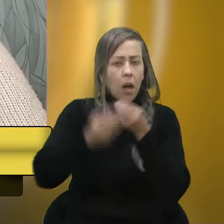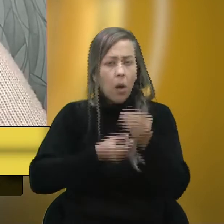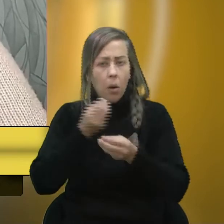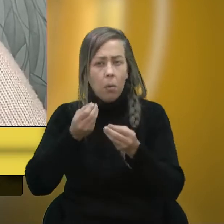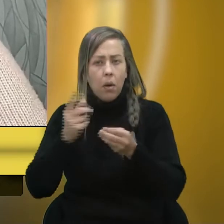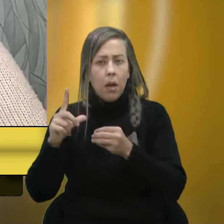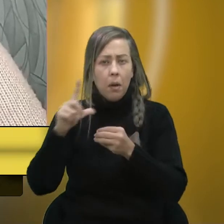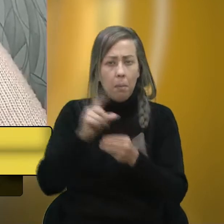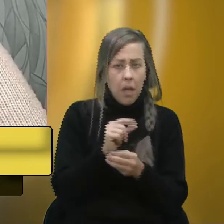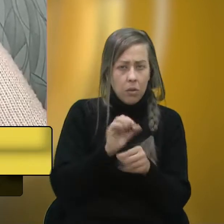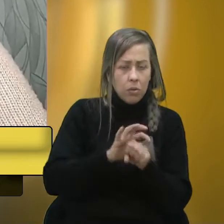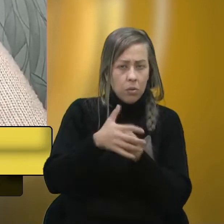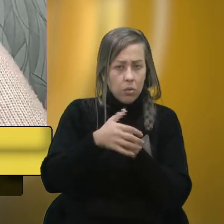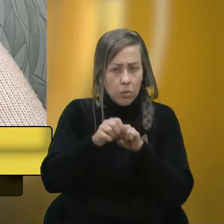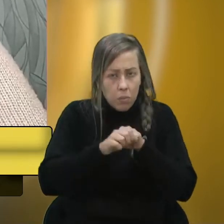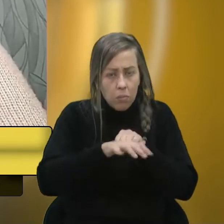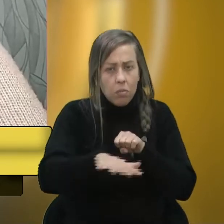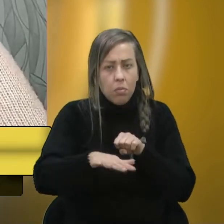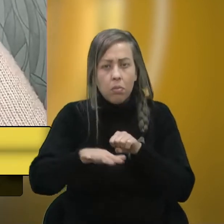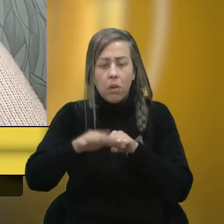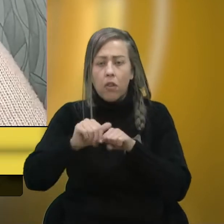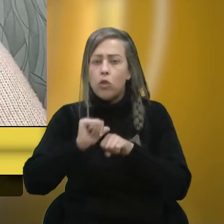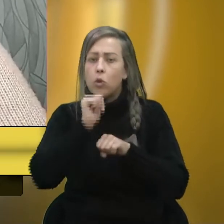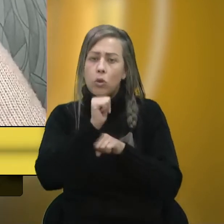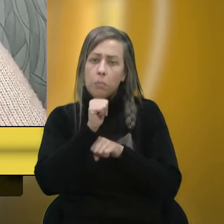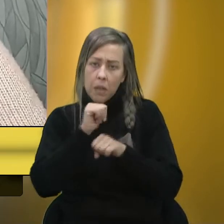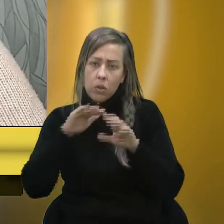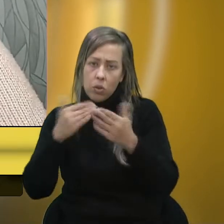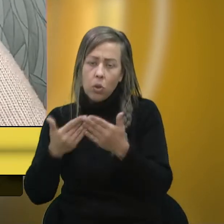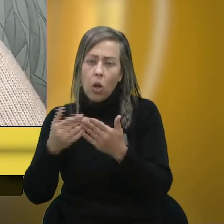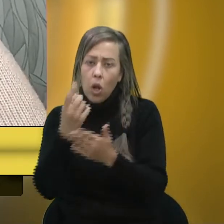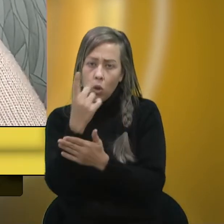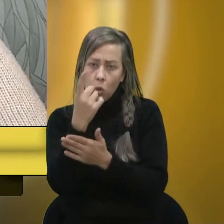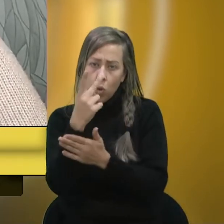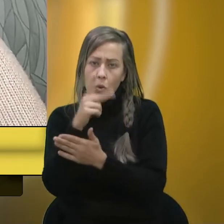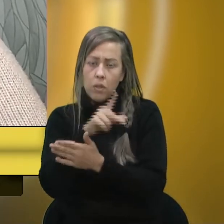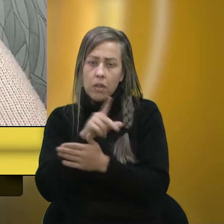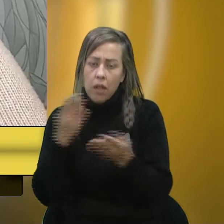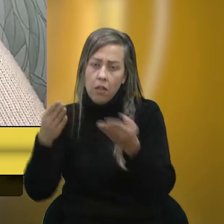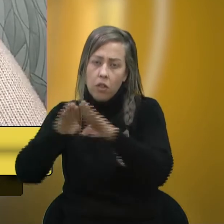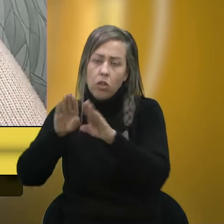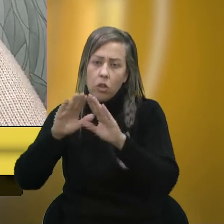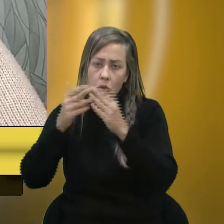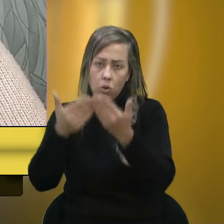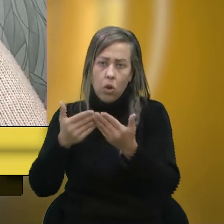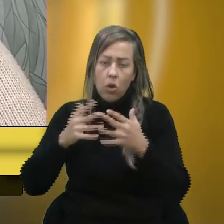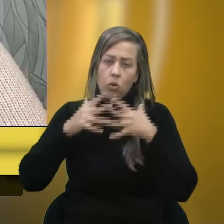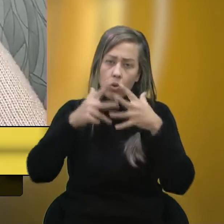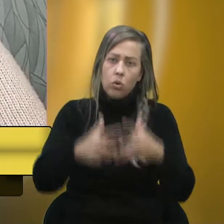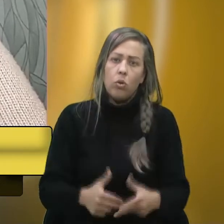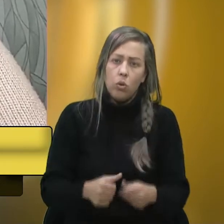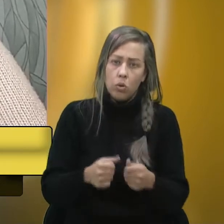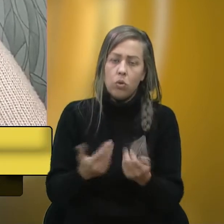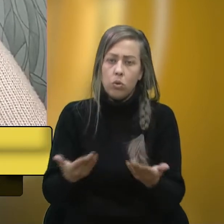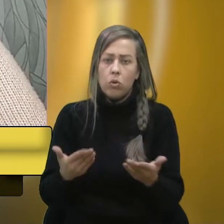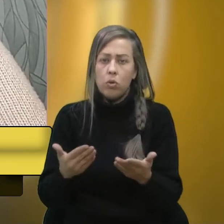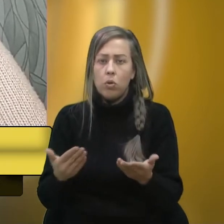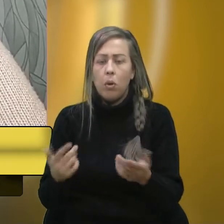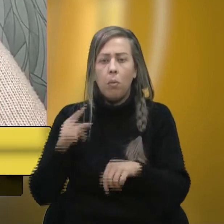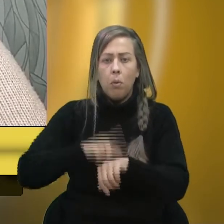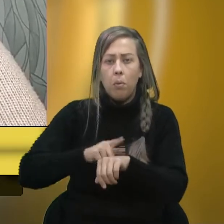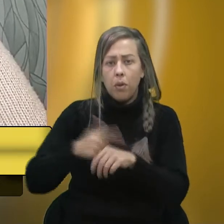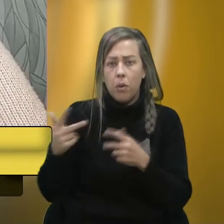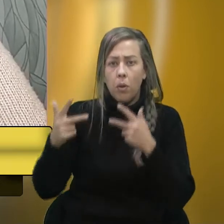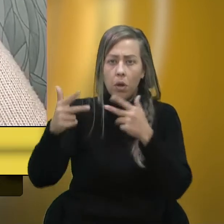eram menos casos e foram suspensas por motivos óbvios, 12, gente se, estamos todos, estou nessa mesma situação, nesse